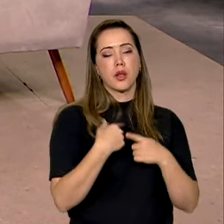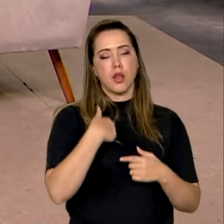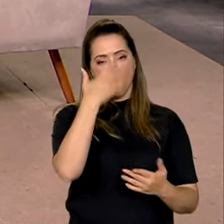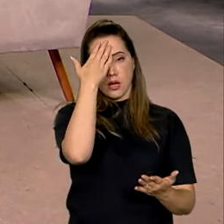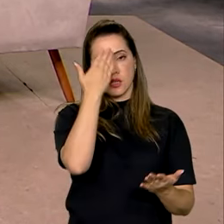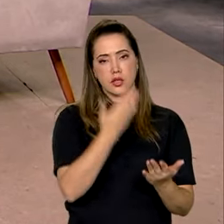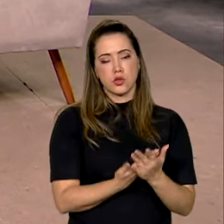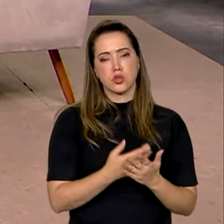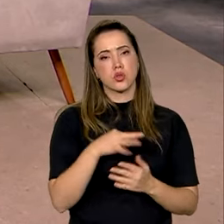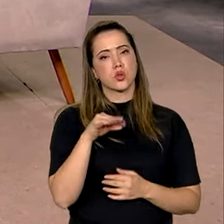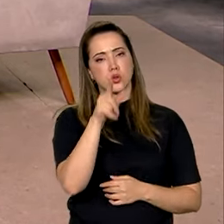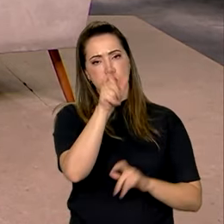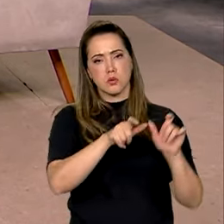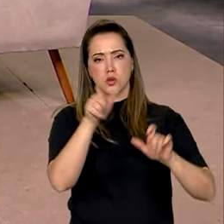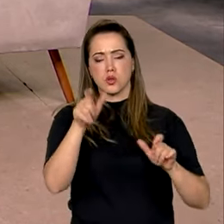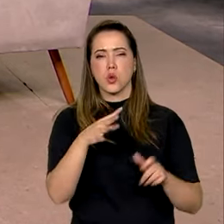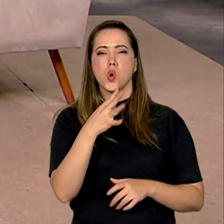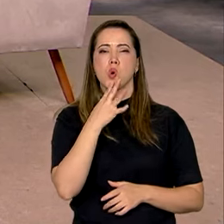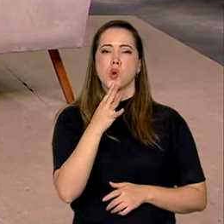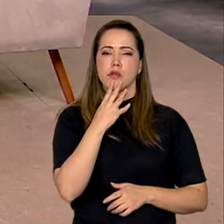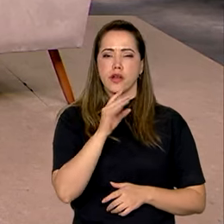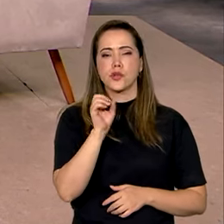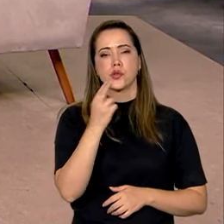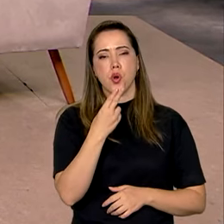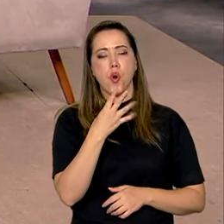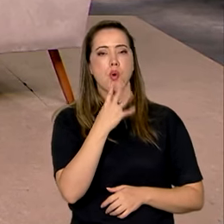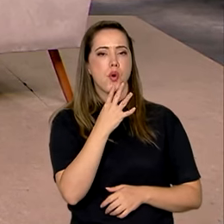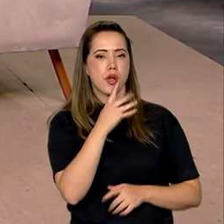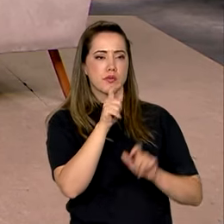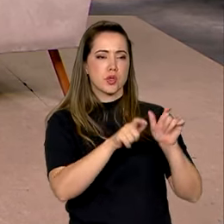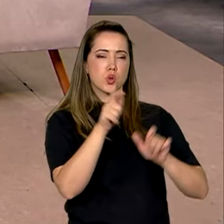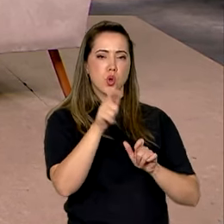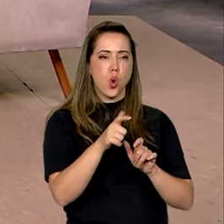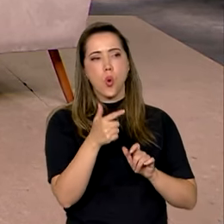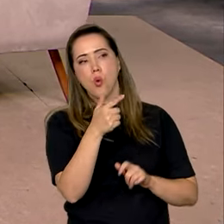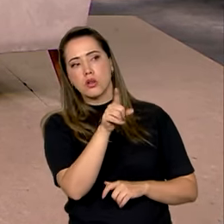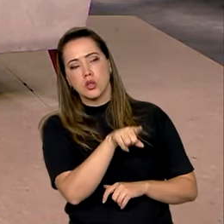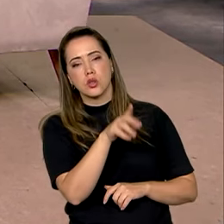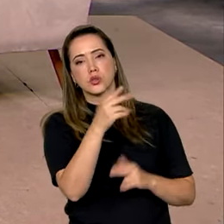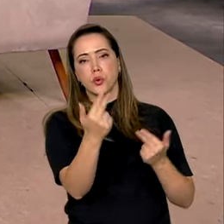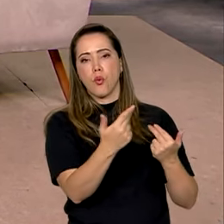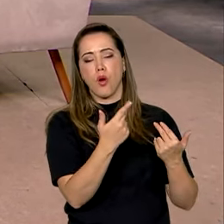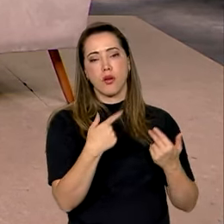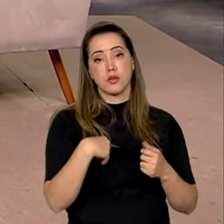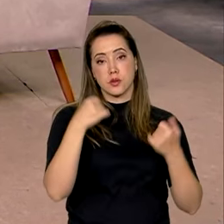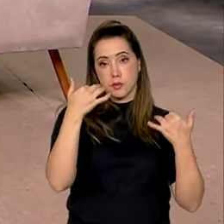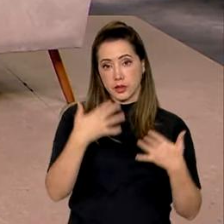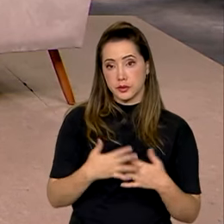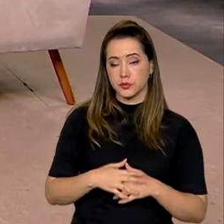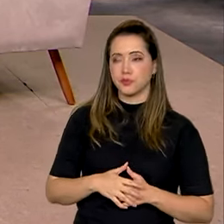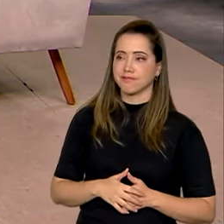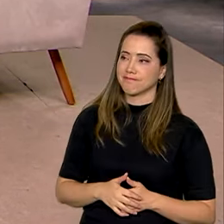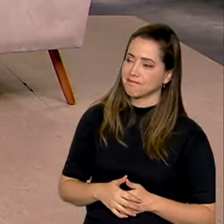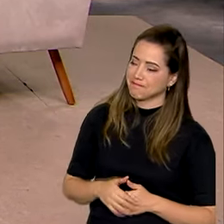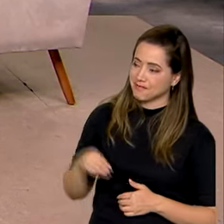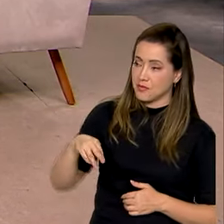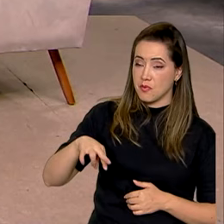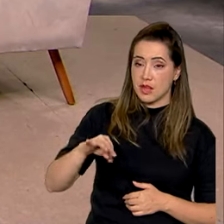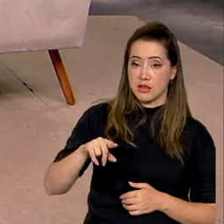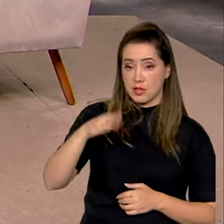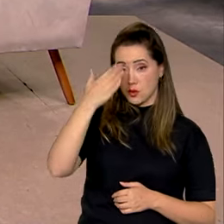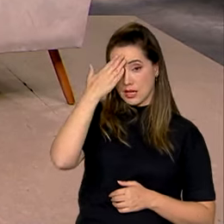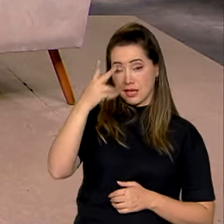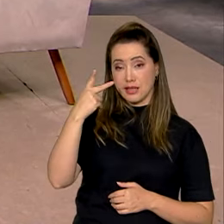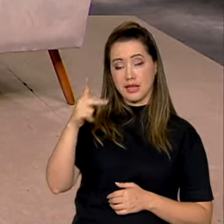certeza que todo mundo conhece, eu já ouvi falar de uma história parecida como essa que eu estou narrando. É verdade. Matheus Viana, agradeço